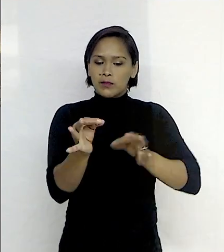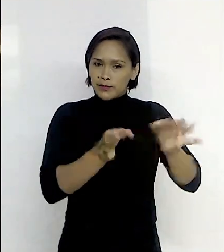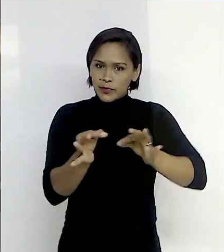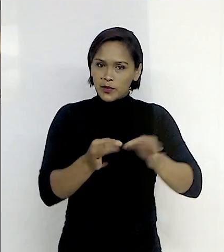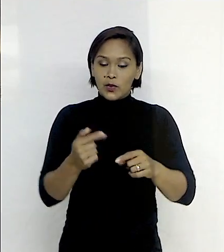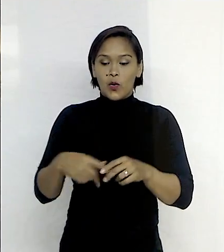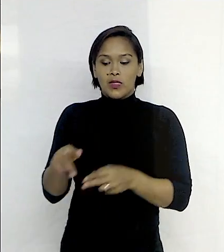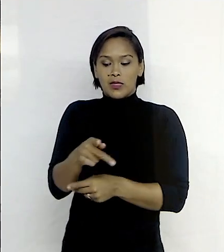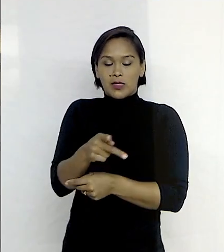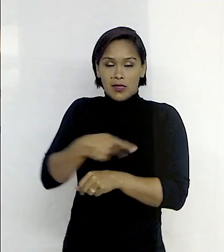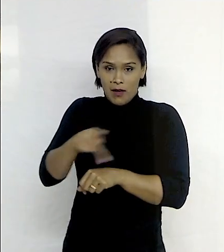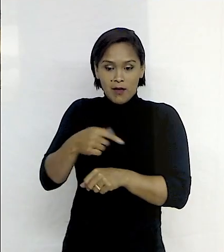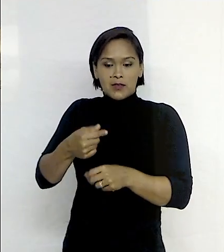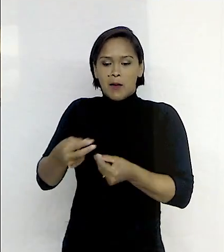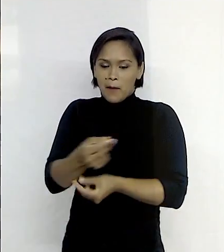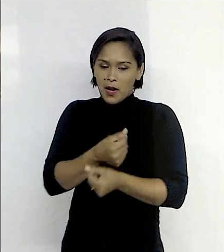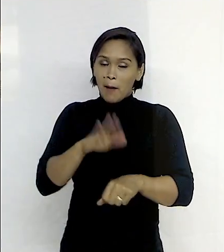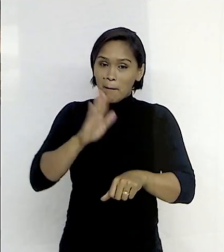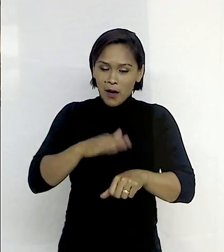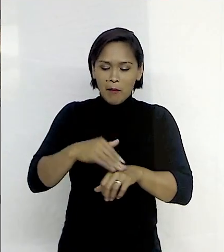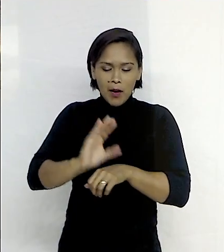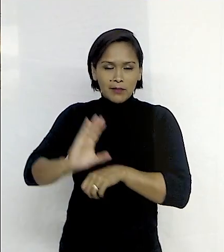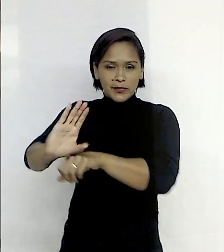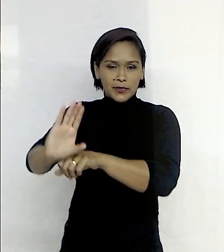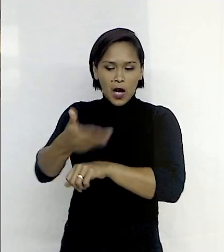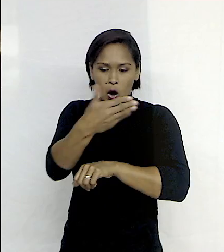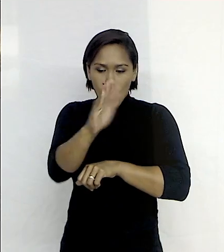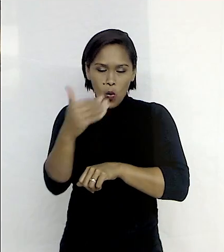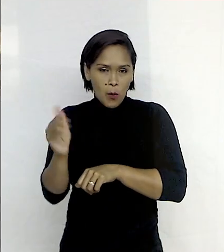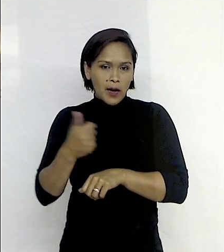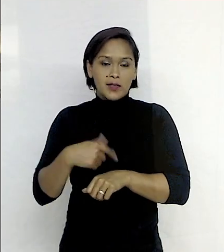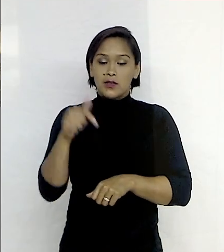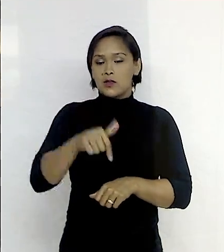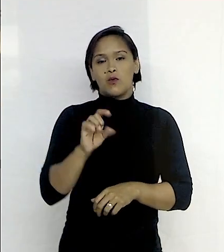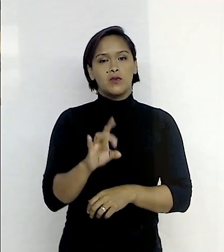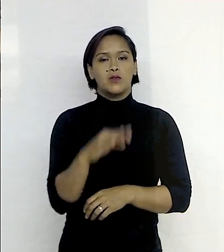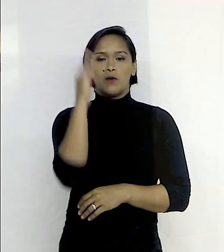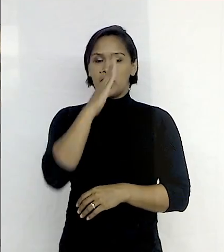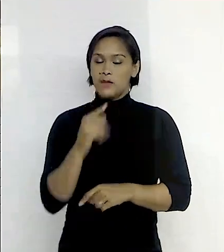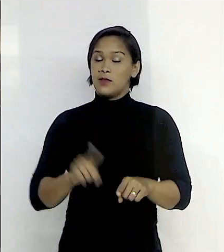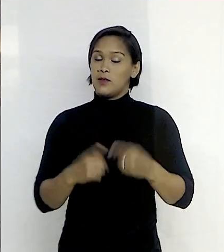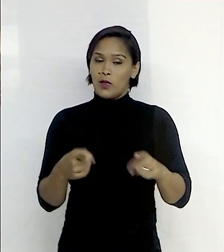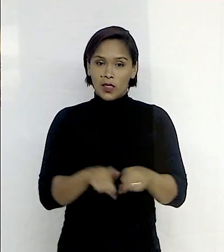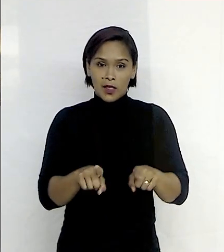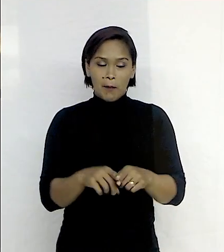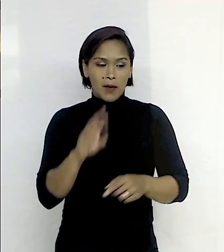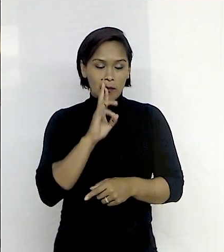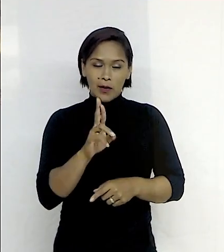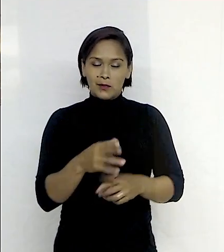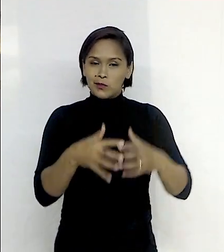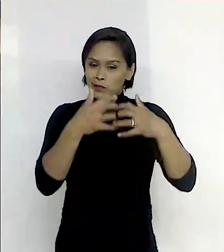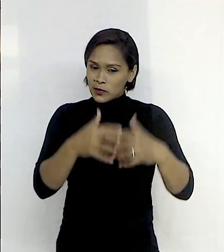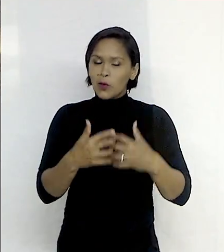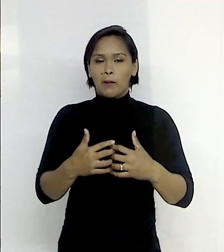mercados para que possamos exportar mais. Enfim, não é só uma questão do Brasil. Então, é uma resposta complexa